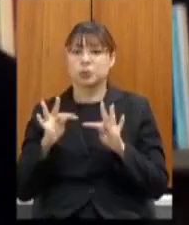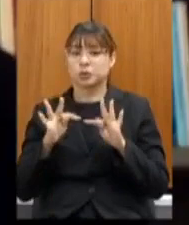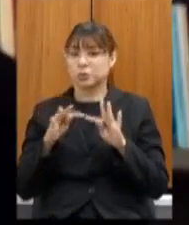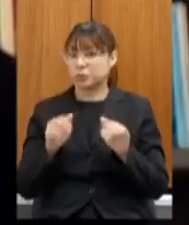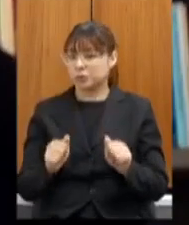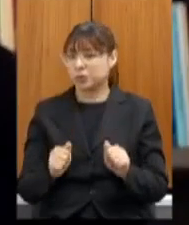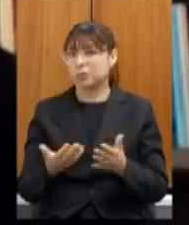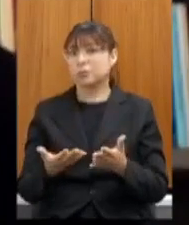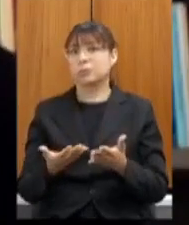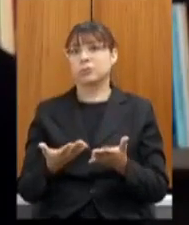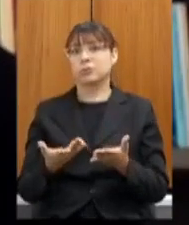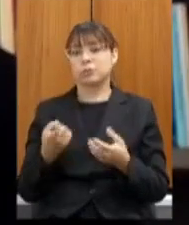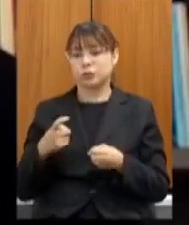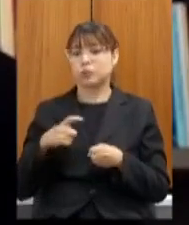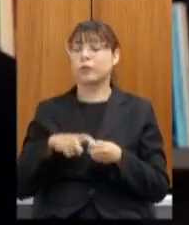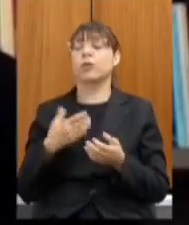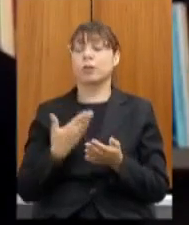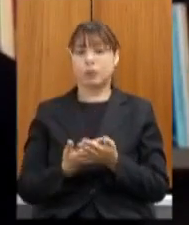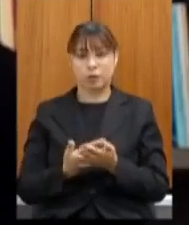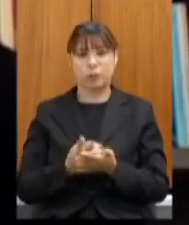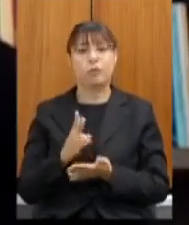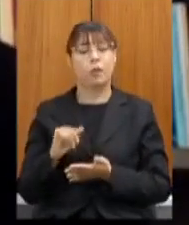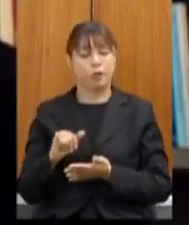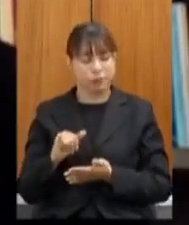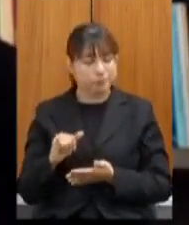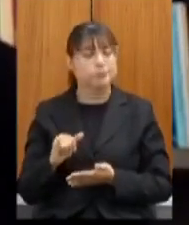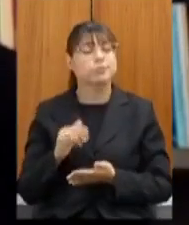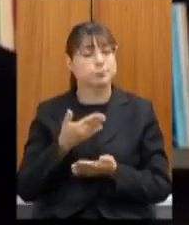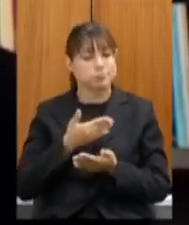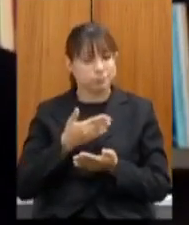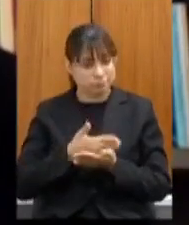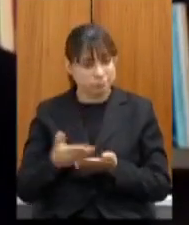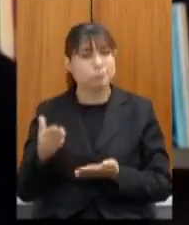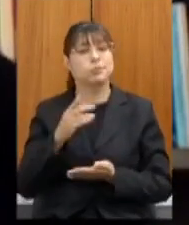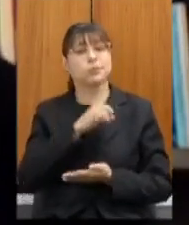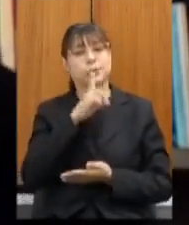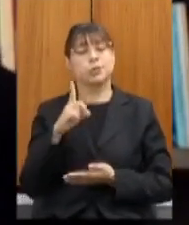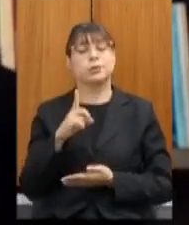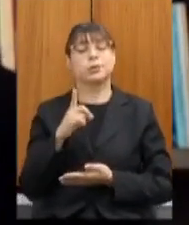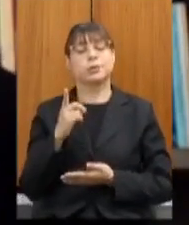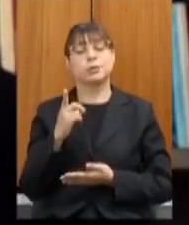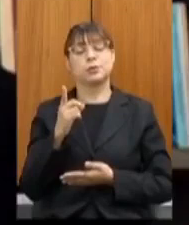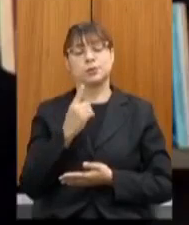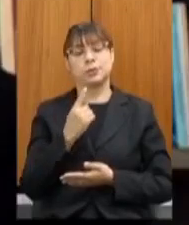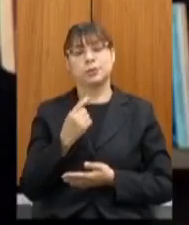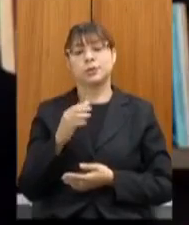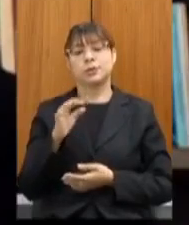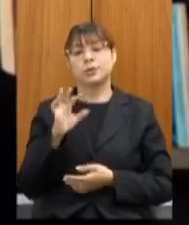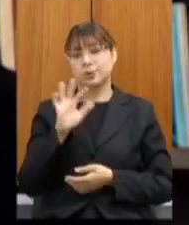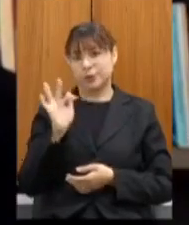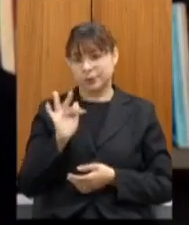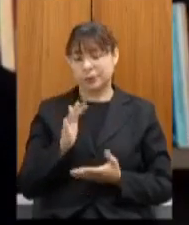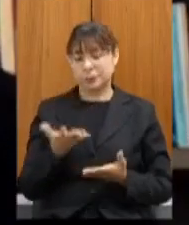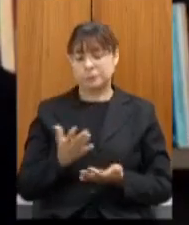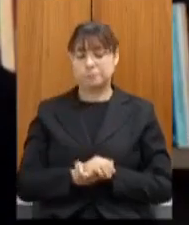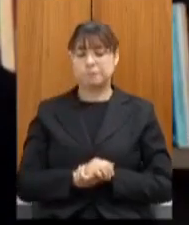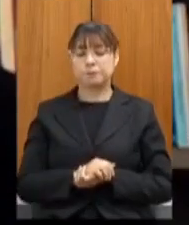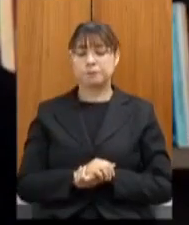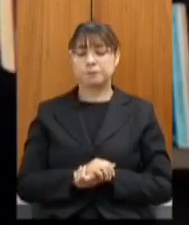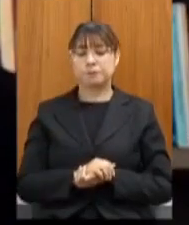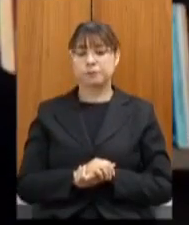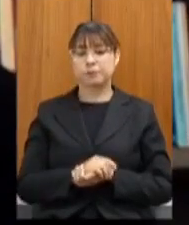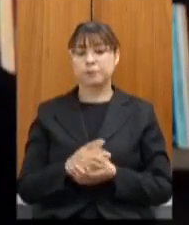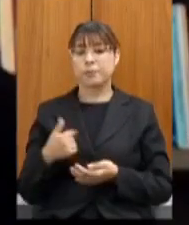a volta às aulas vai acontecer dentro de uma normalidade que inexiste e eu e a